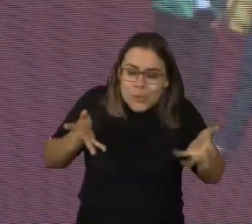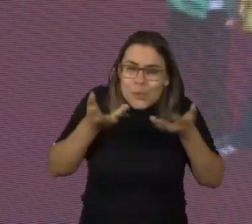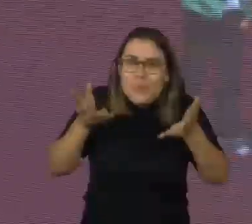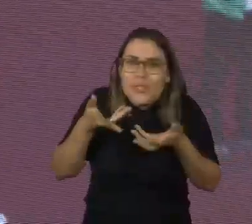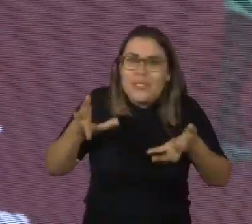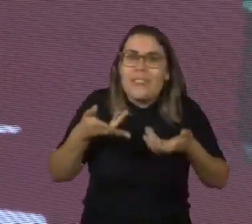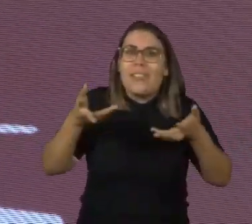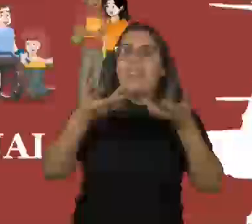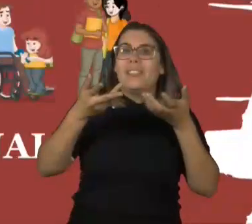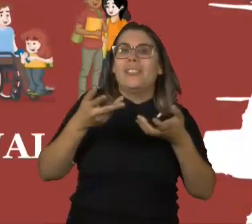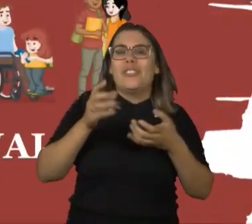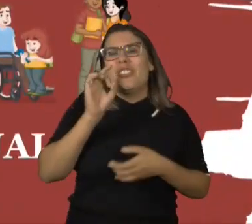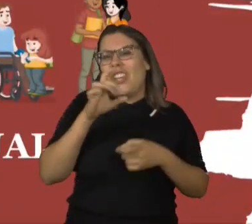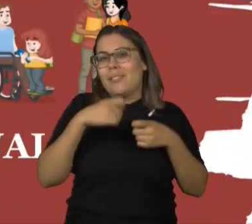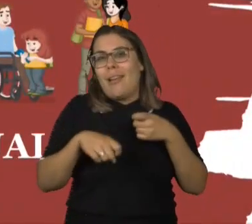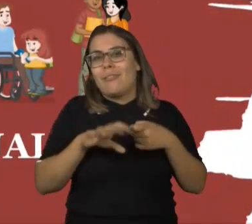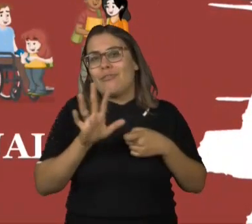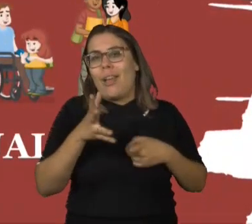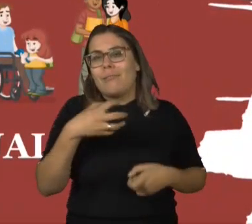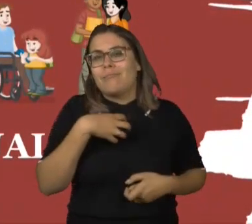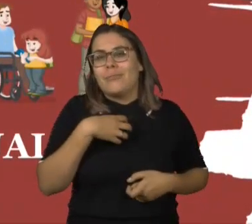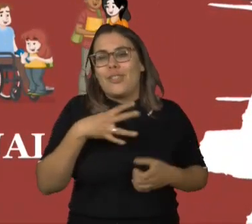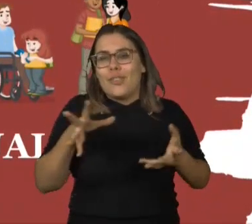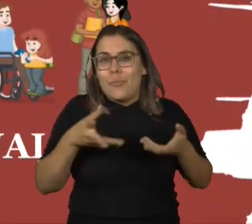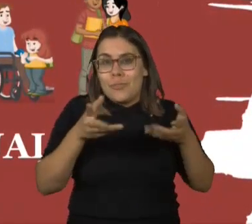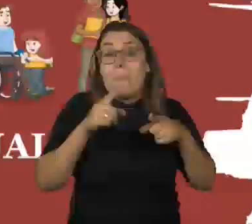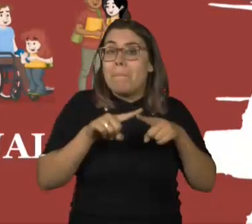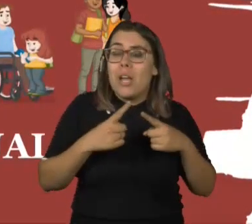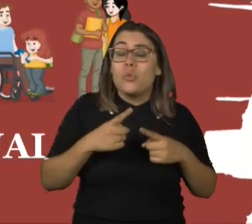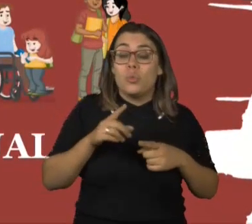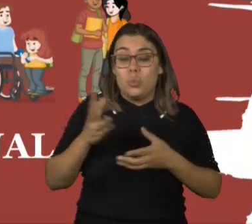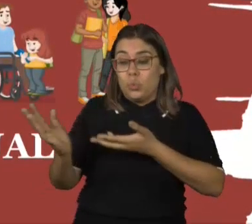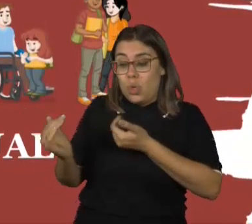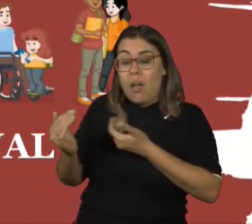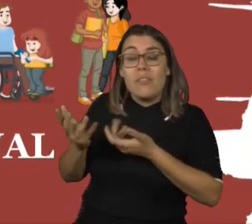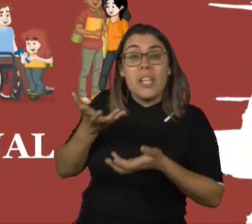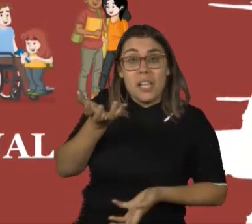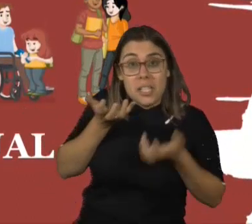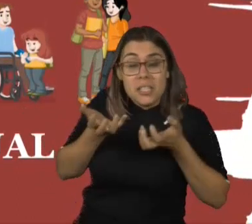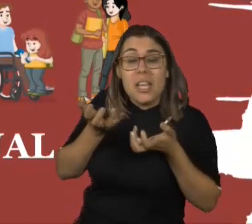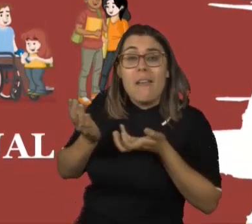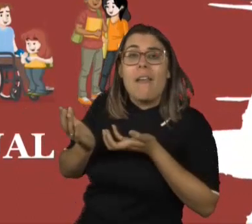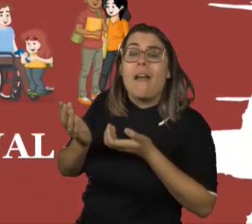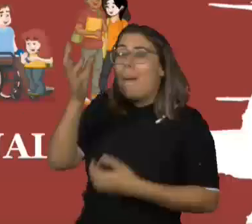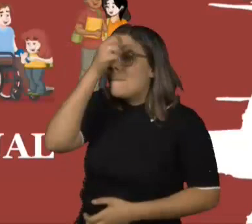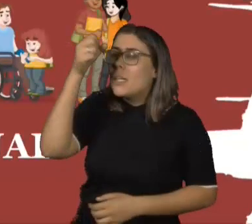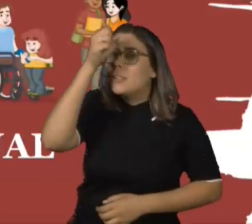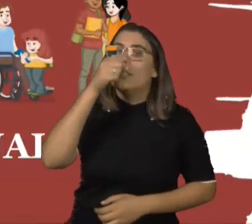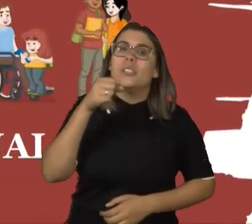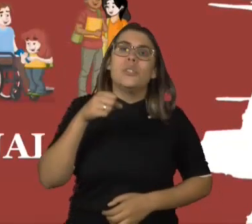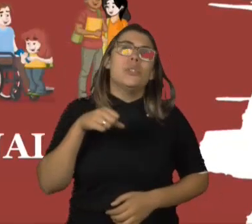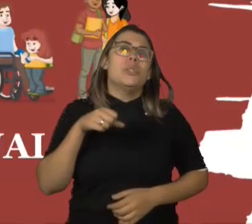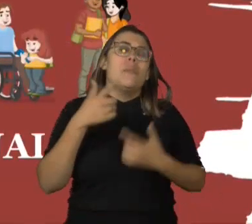motivador, porque eles querem sim aprender, o jovem quer aprender o que acontece no corpo dele, usando uma